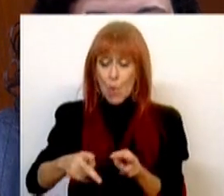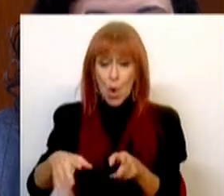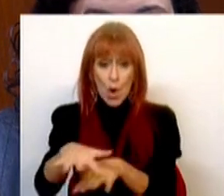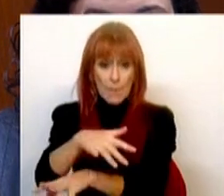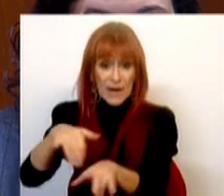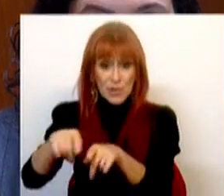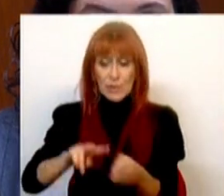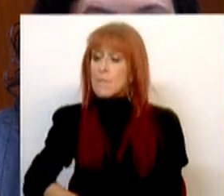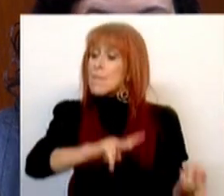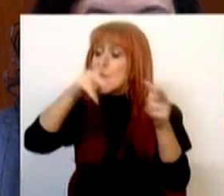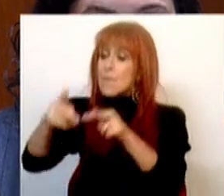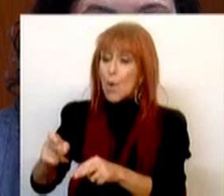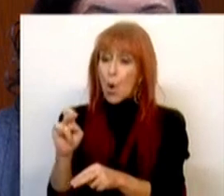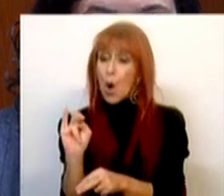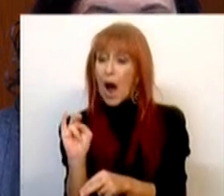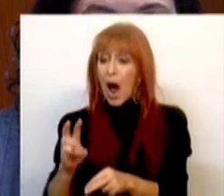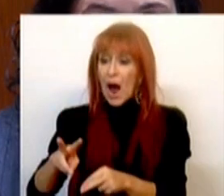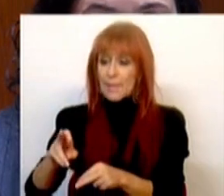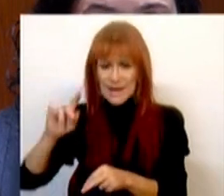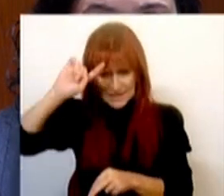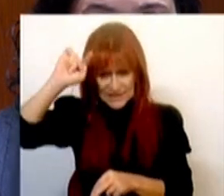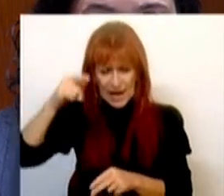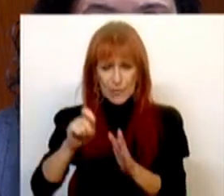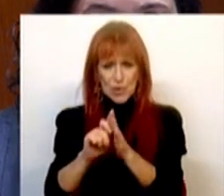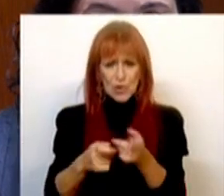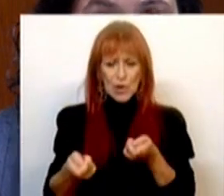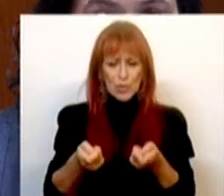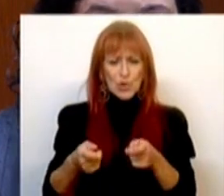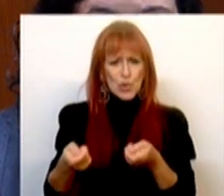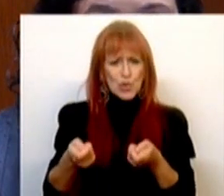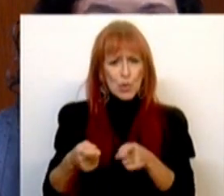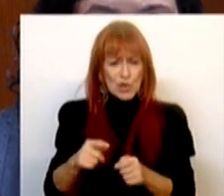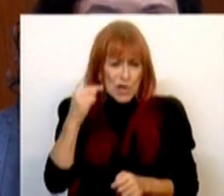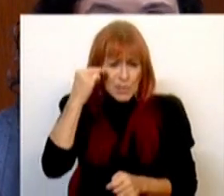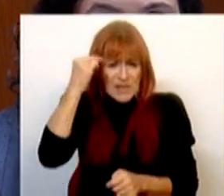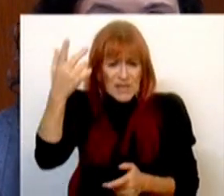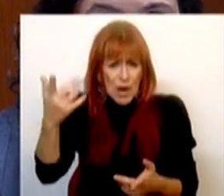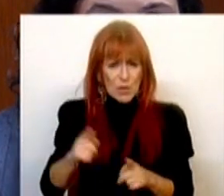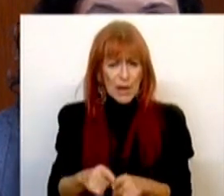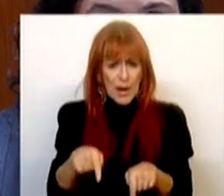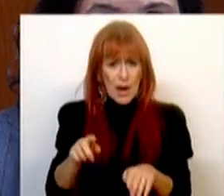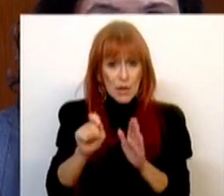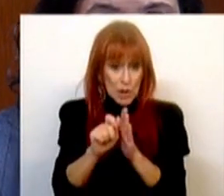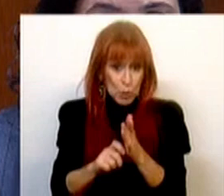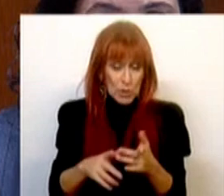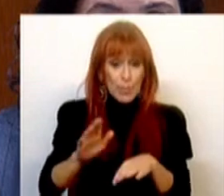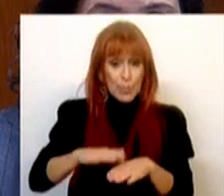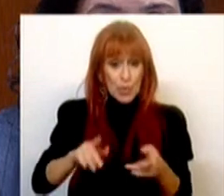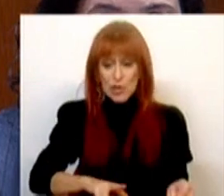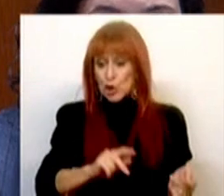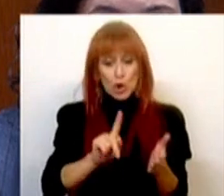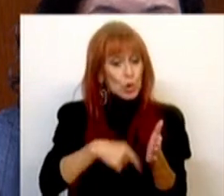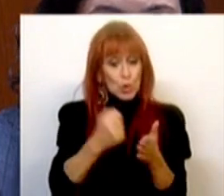transitaram para a AIMA. Como sabe, o Estatuto Mediador é um estatuto especial e foi mesmo por isso que passaram